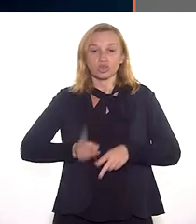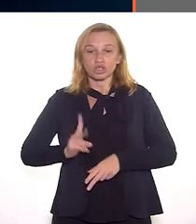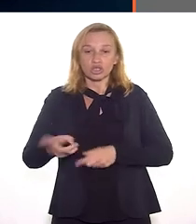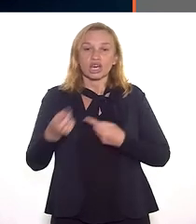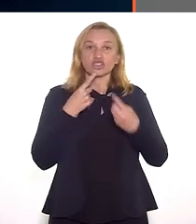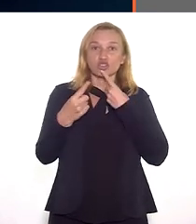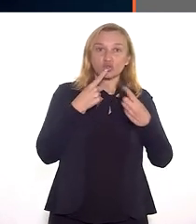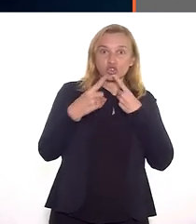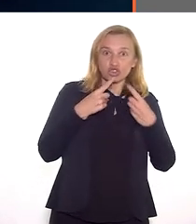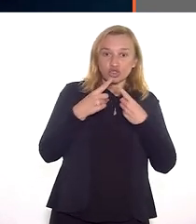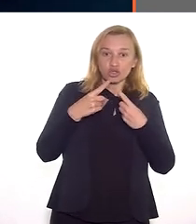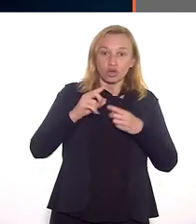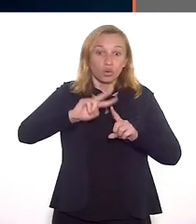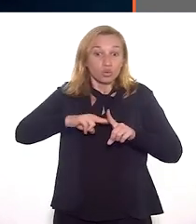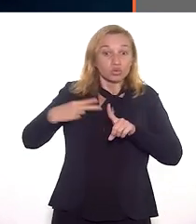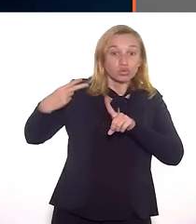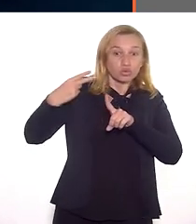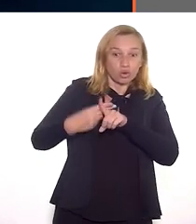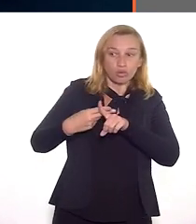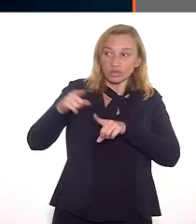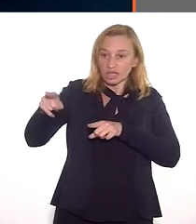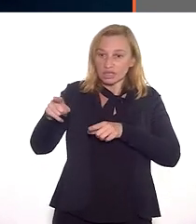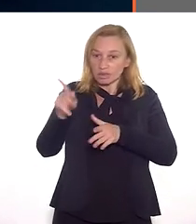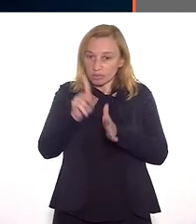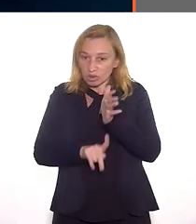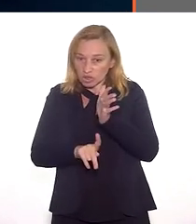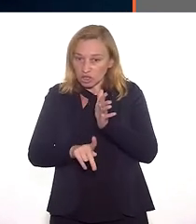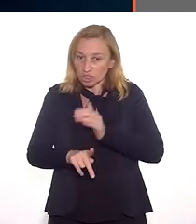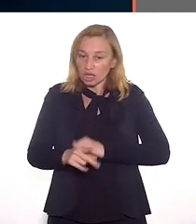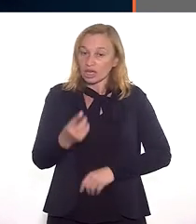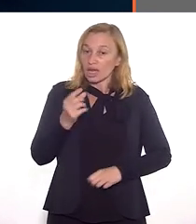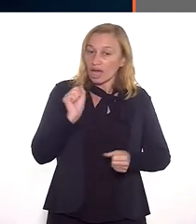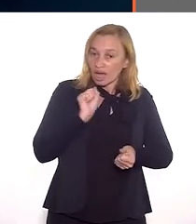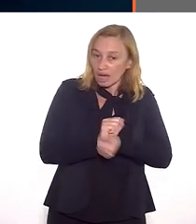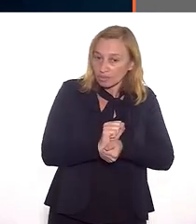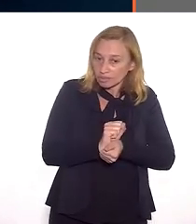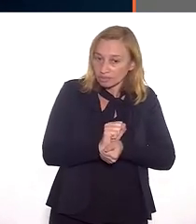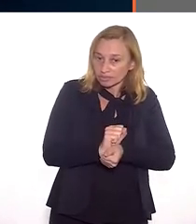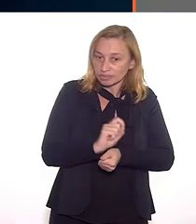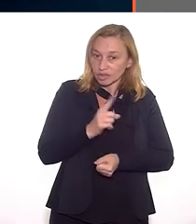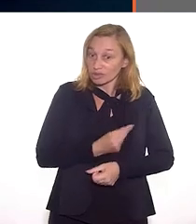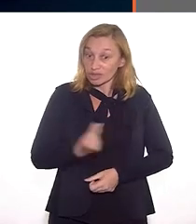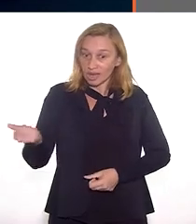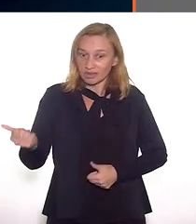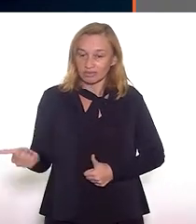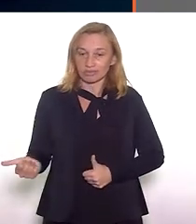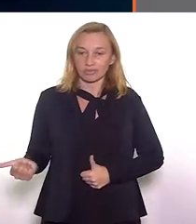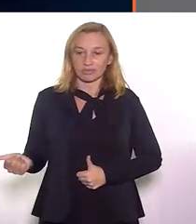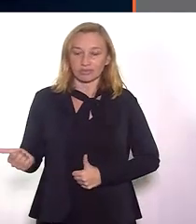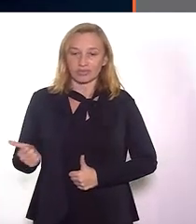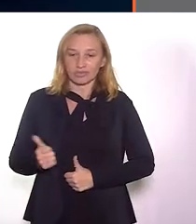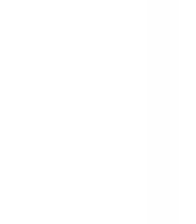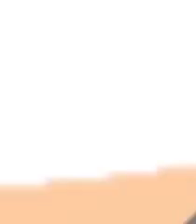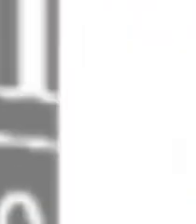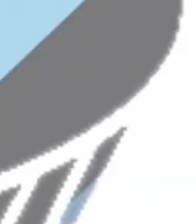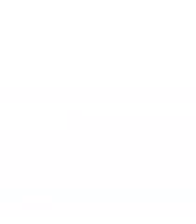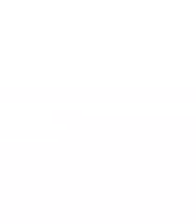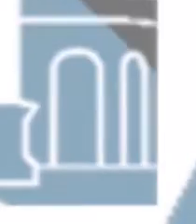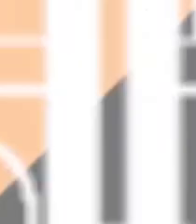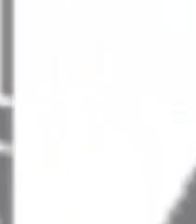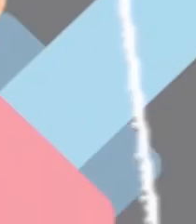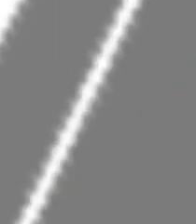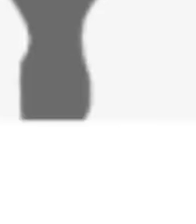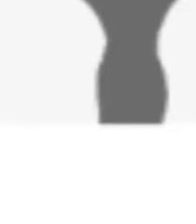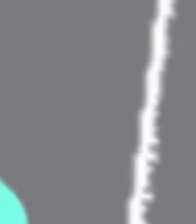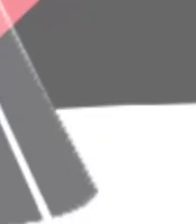intervalo. E, na volta, a gente continua a debater e a discutir os desdobramentos desse projeto. É um segundinho só. sai daí, não. É um